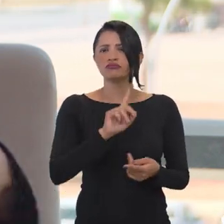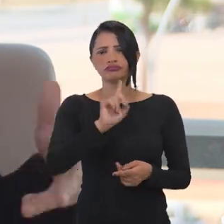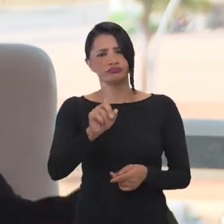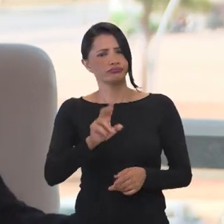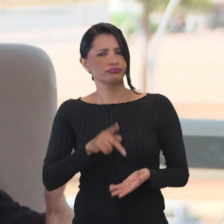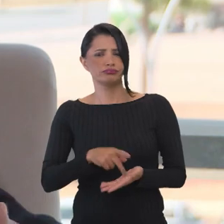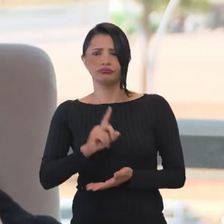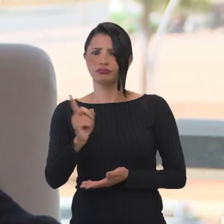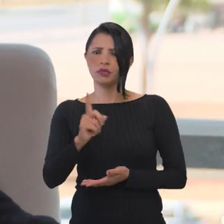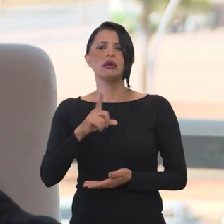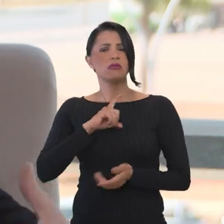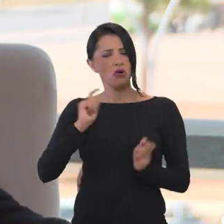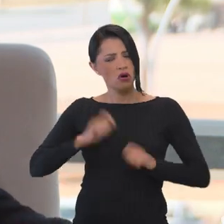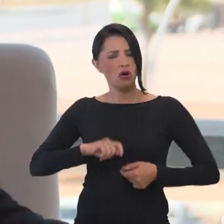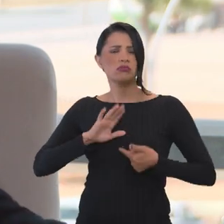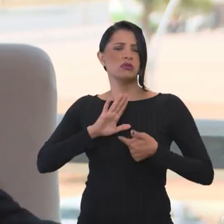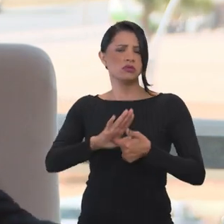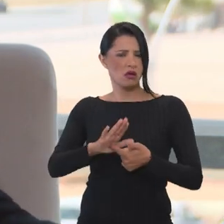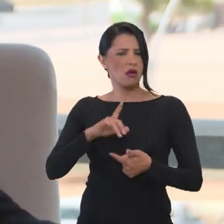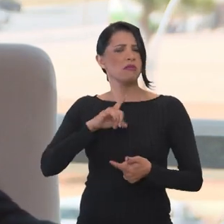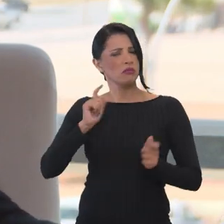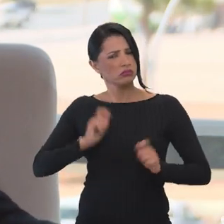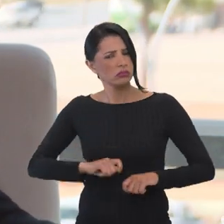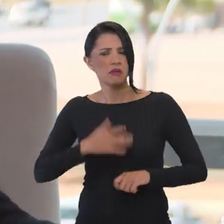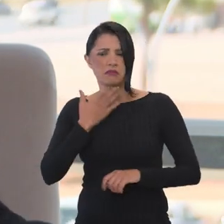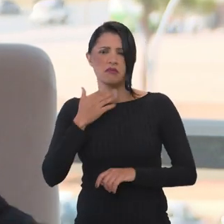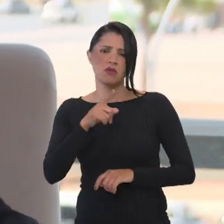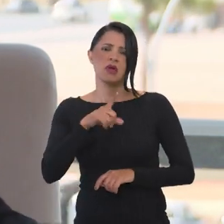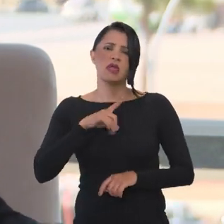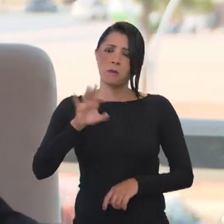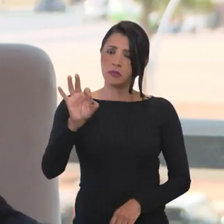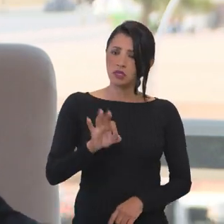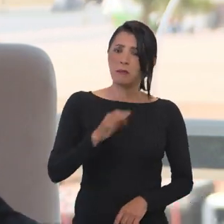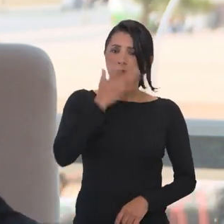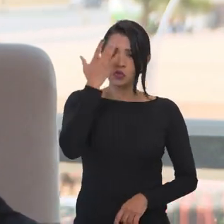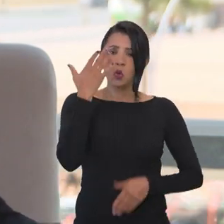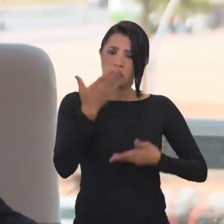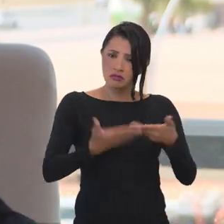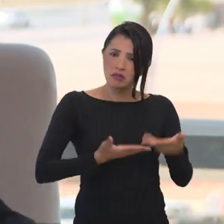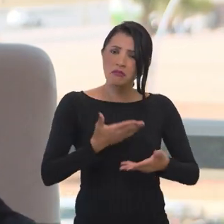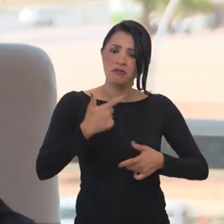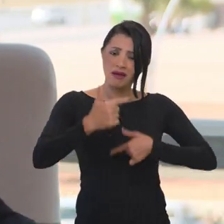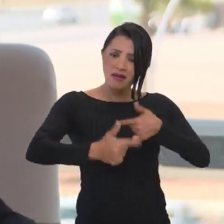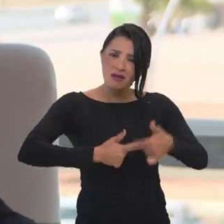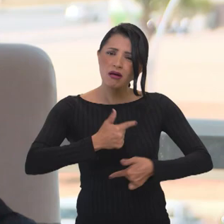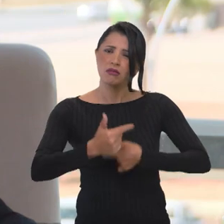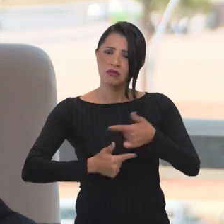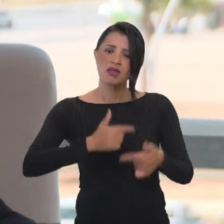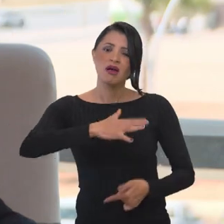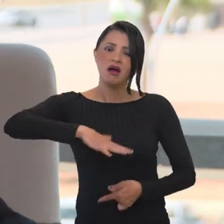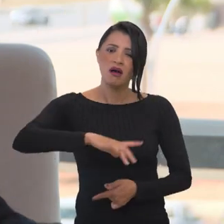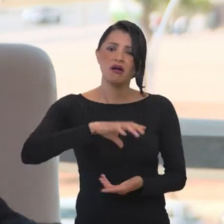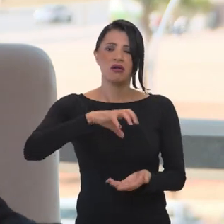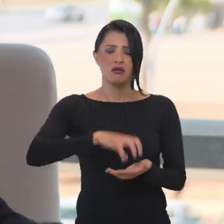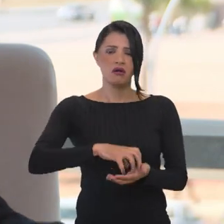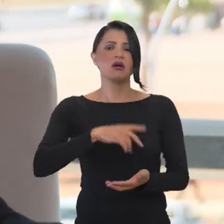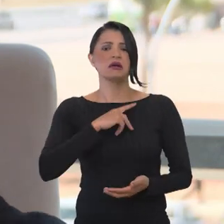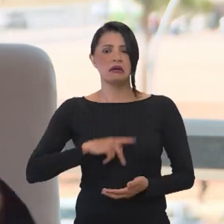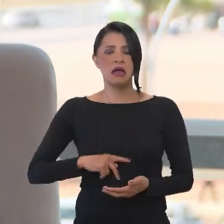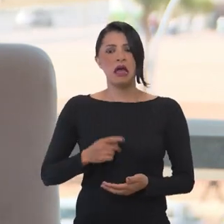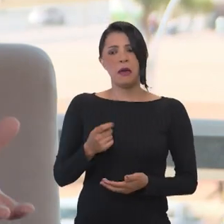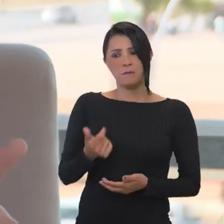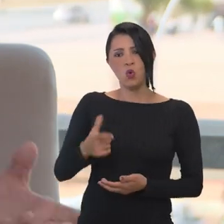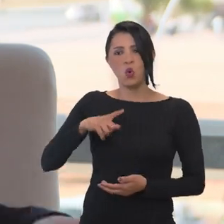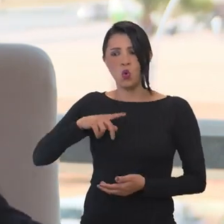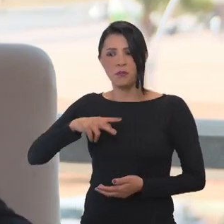várias maneiras de demonstrar isso. Ao contrário, a gente tem um percentual de pessoas trabalhando no setor público muito pequeno